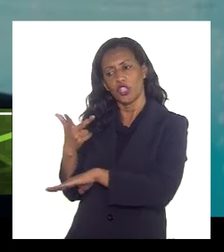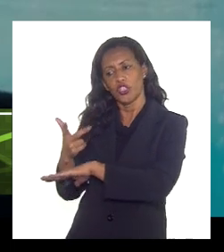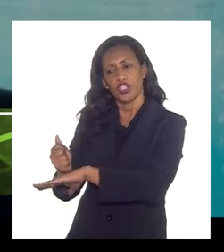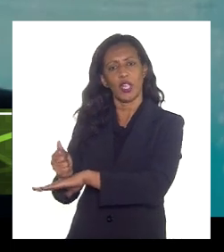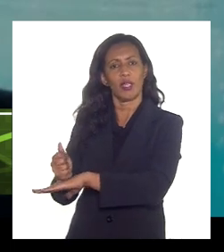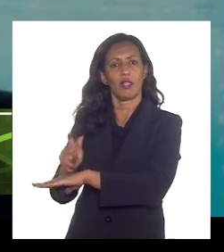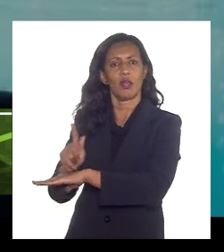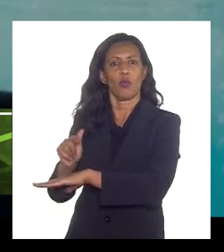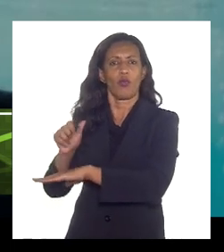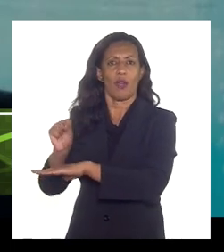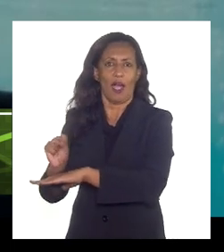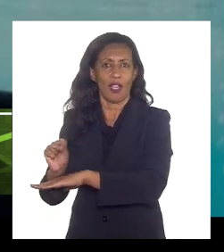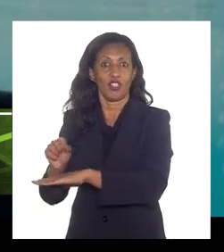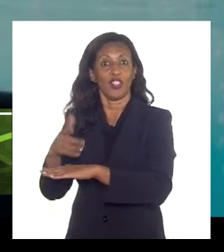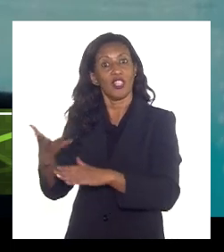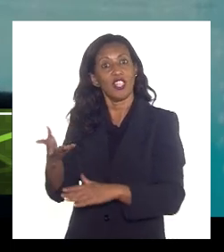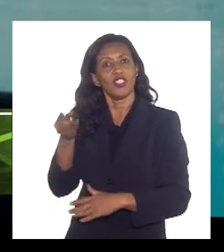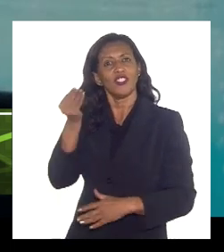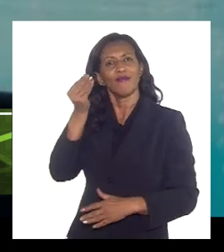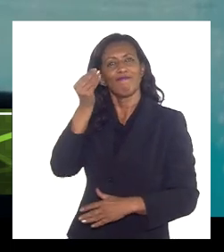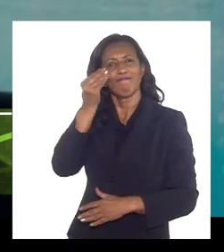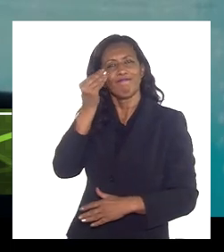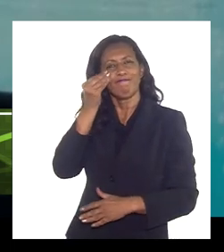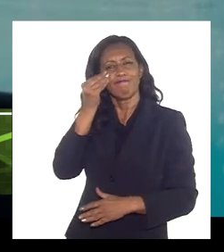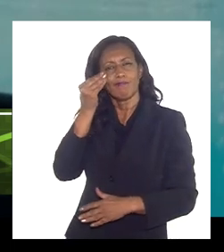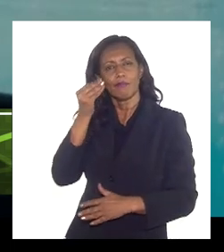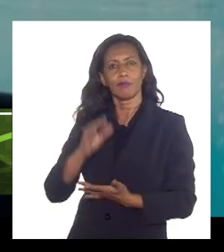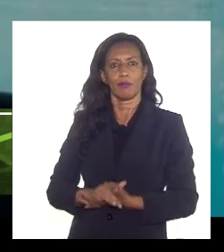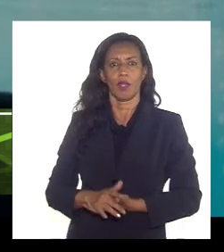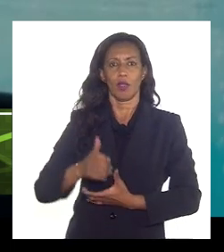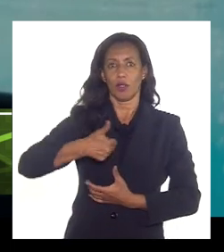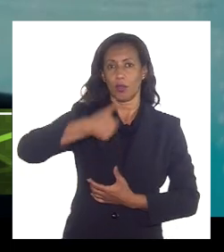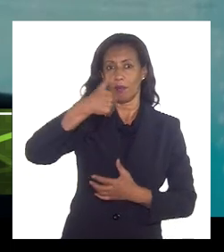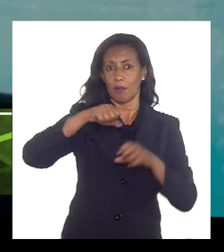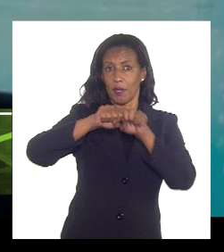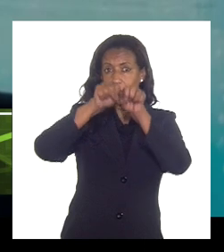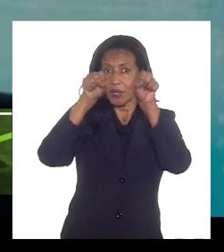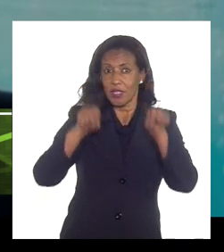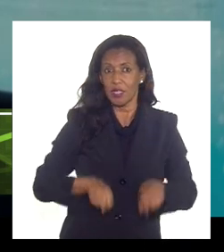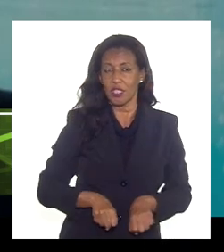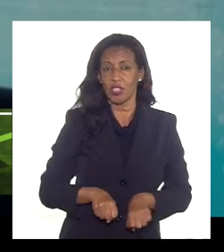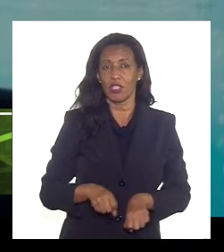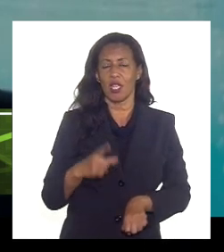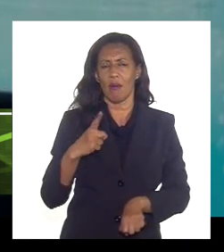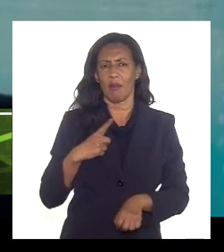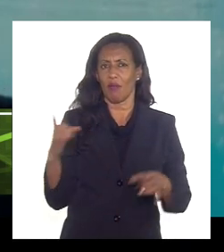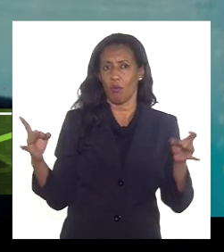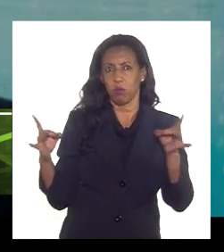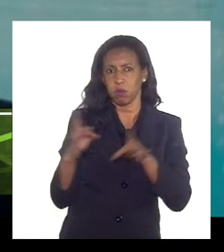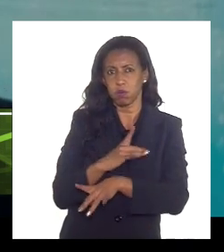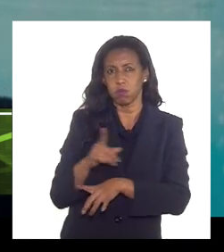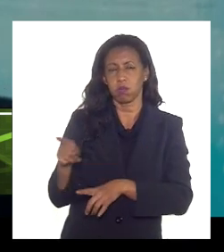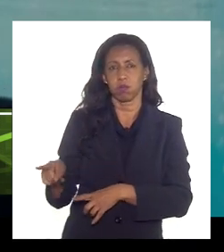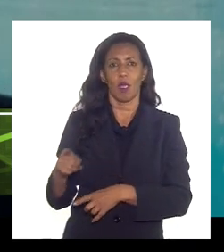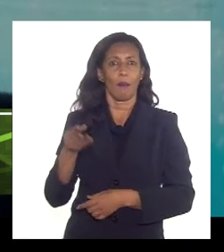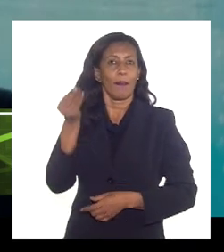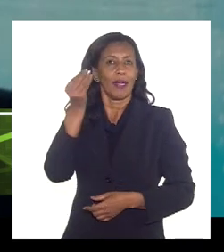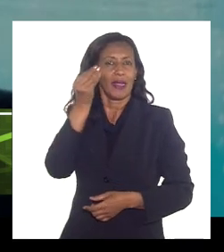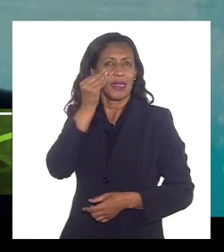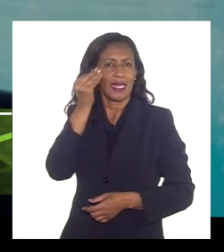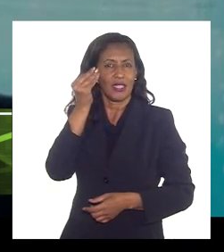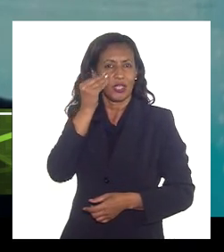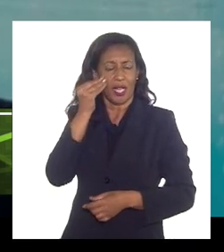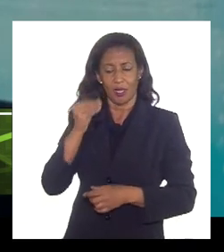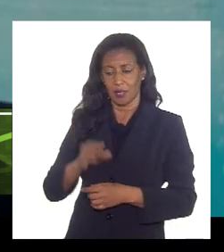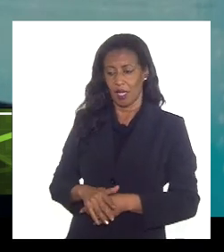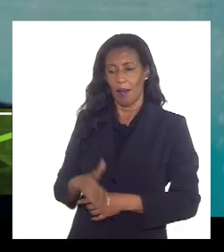gente testou isso aqui no pré-sal brasileiro os nossos primeiros sistemas de produção estavam equipados para testar essa